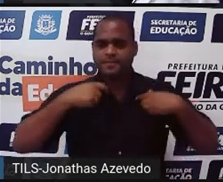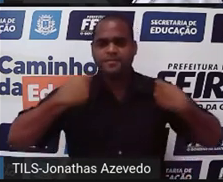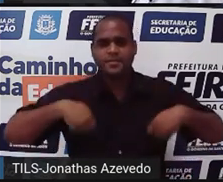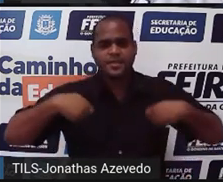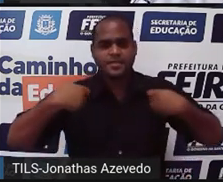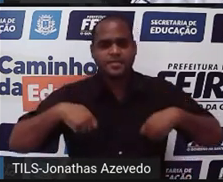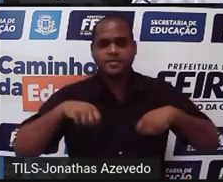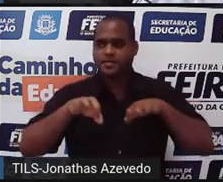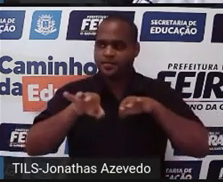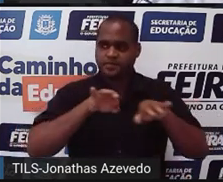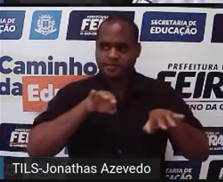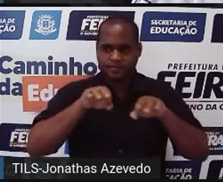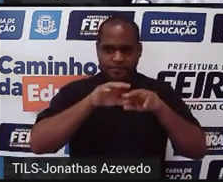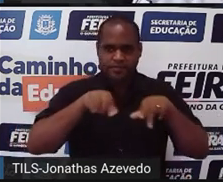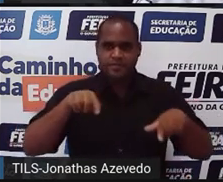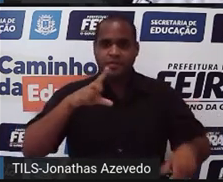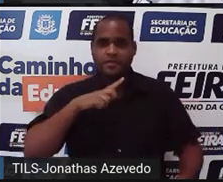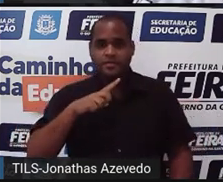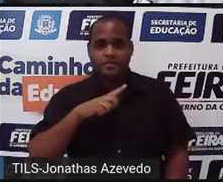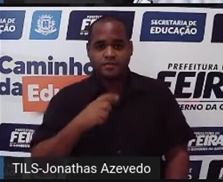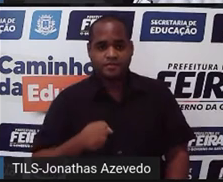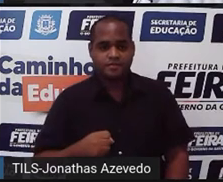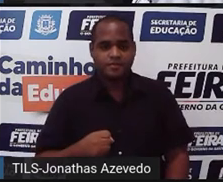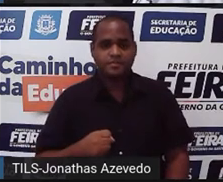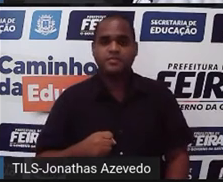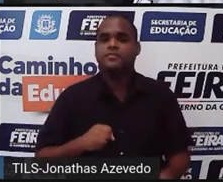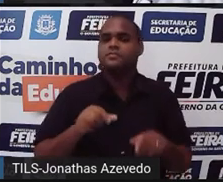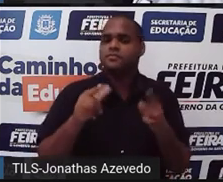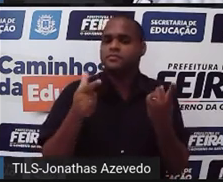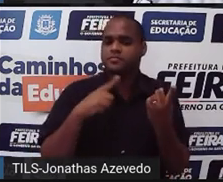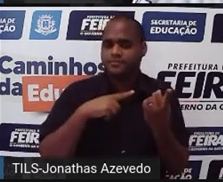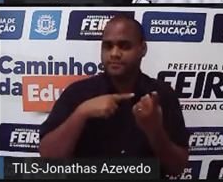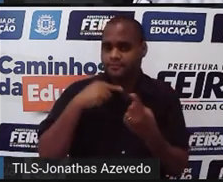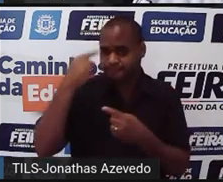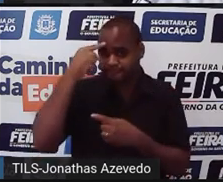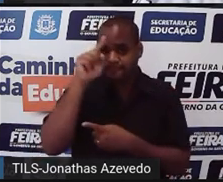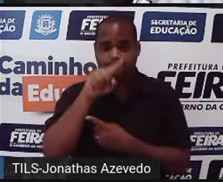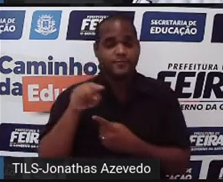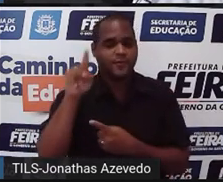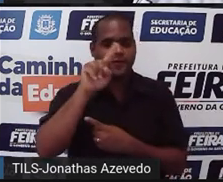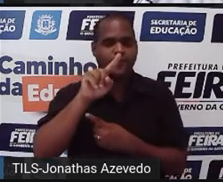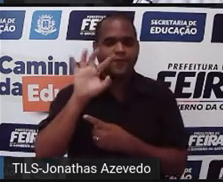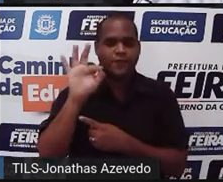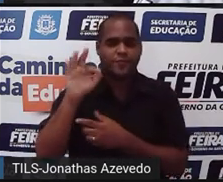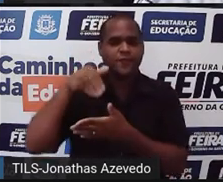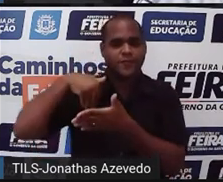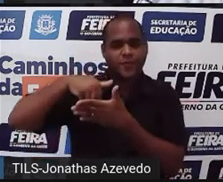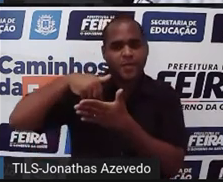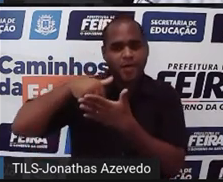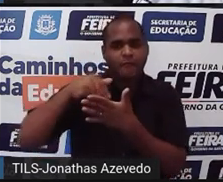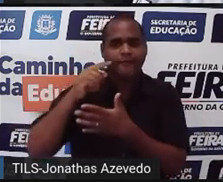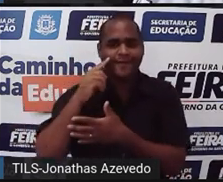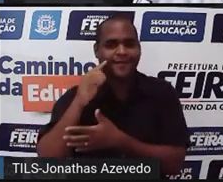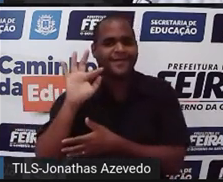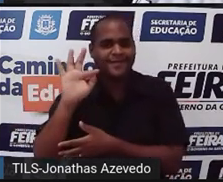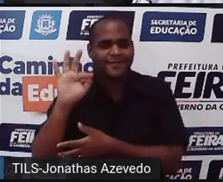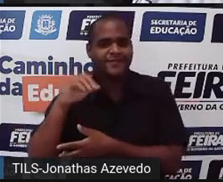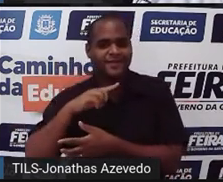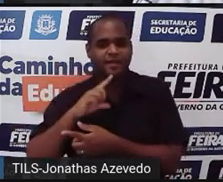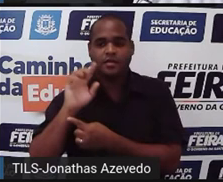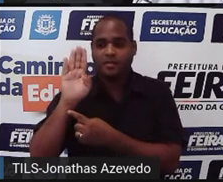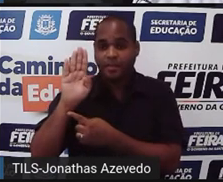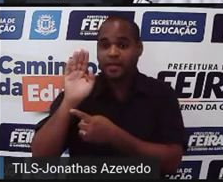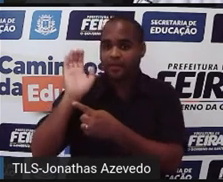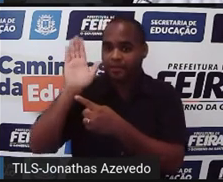fazer. Só lembrando que esse é o círculo do futebol por isso eu botei uma letra F do lado o B de